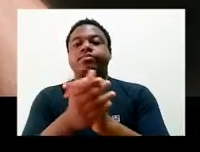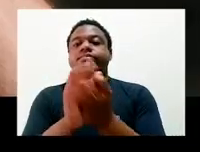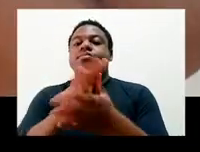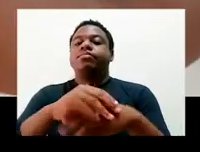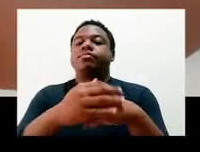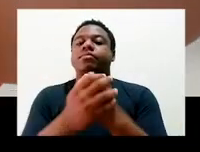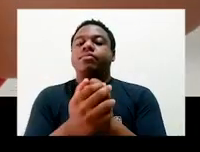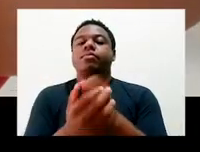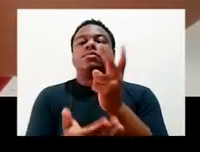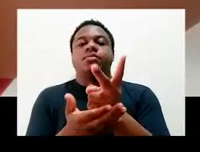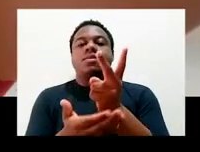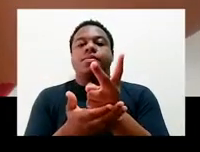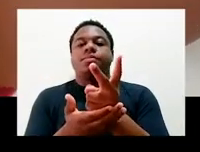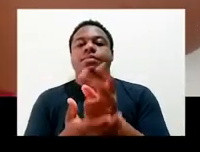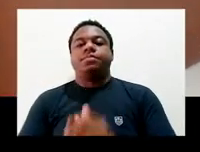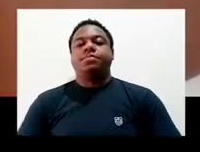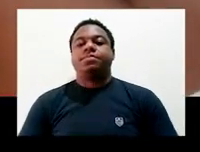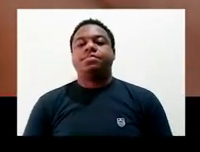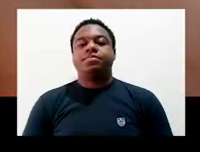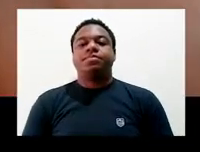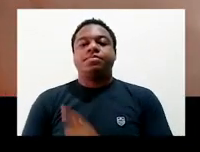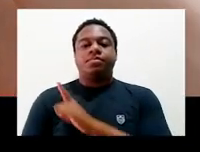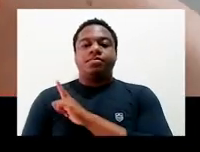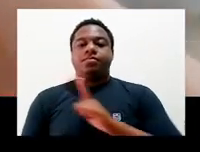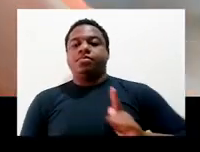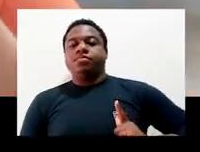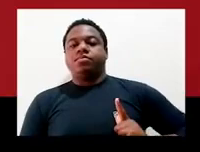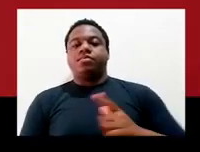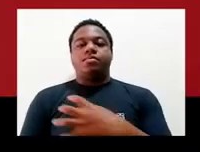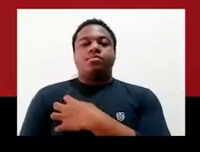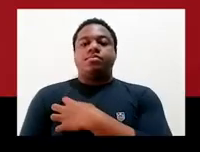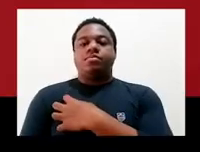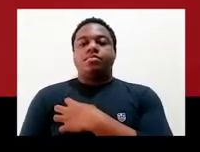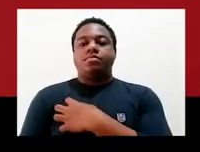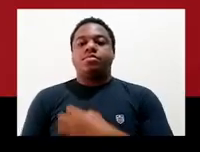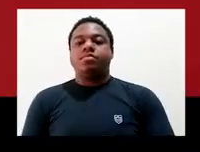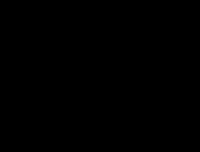Juntos, vamos fazer de 2021 o ano da vitória. Governo do Estado